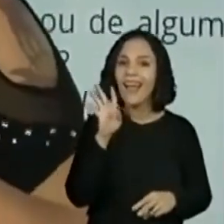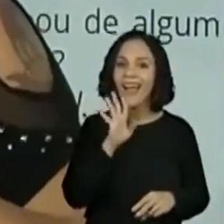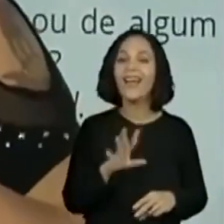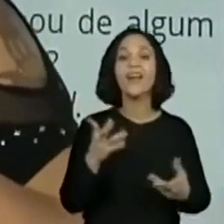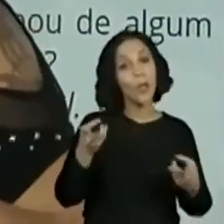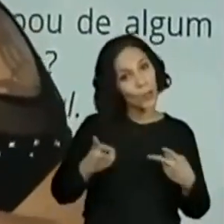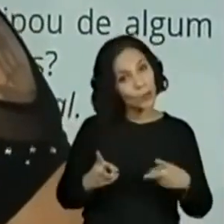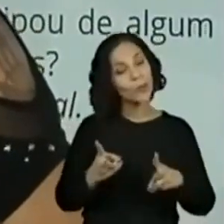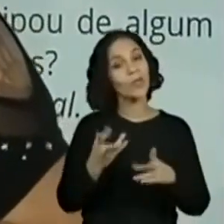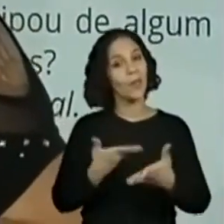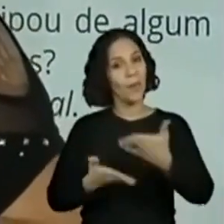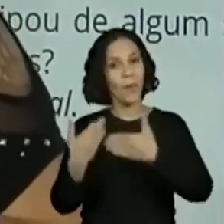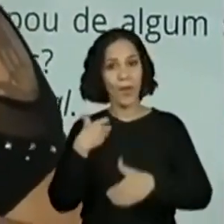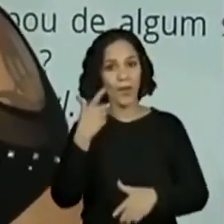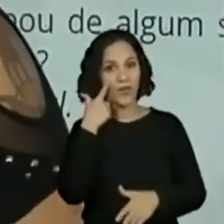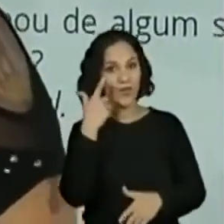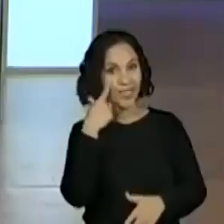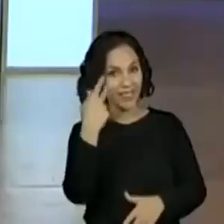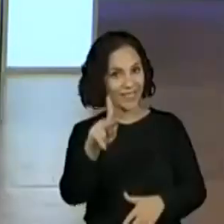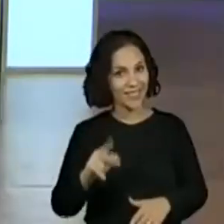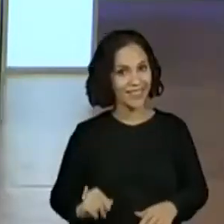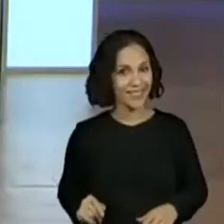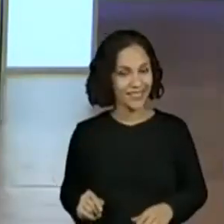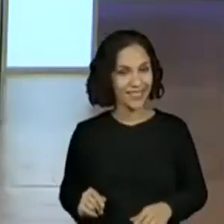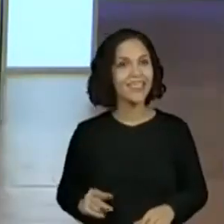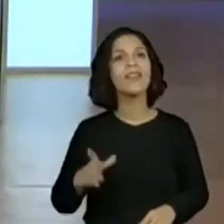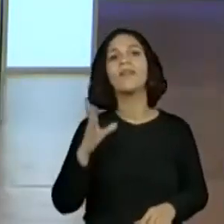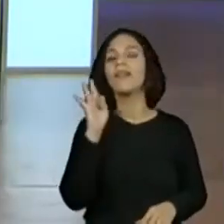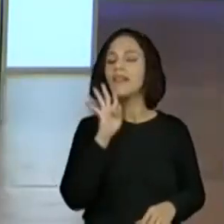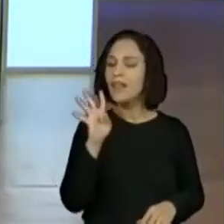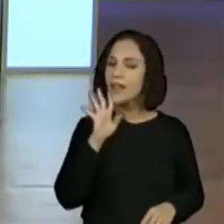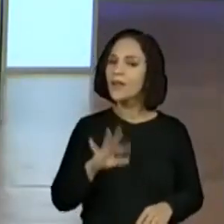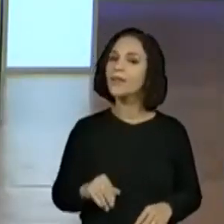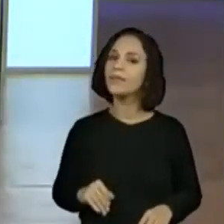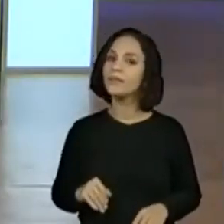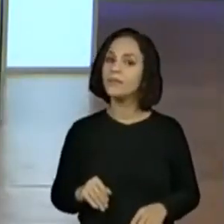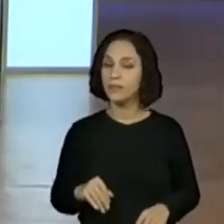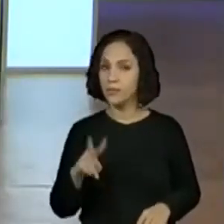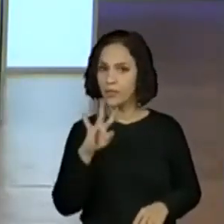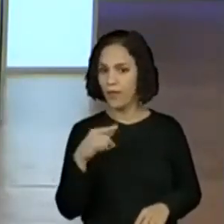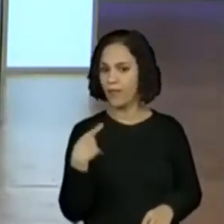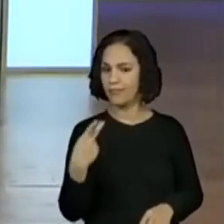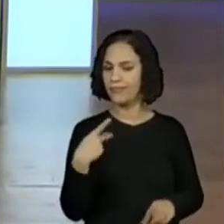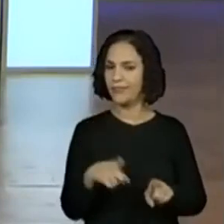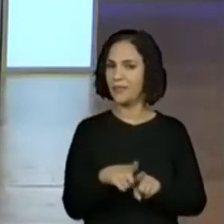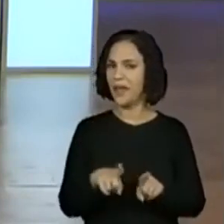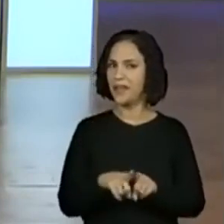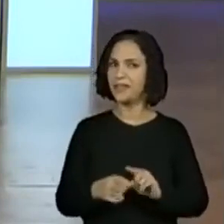continue compartilhando que eu quero ver vocês, hein? Isso é bem legal. E nós teremos o nosso.